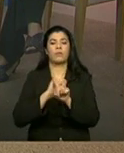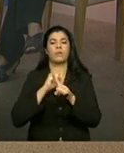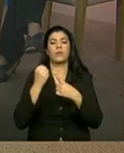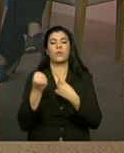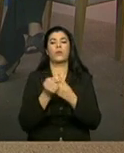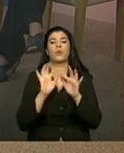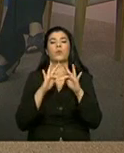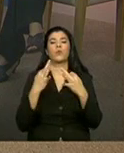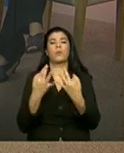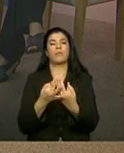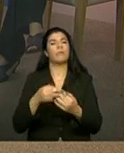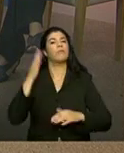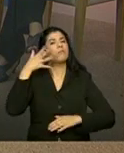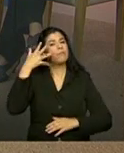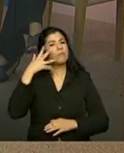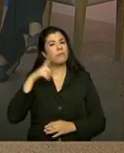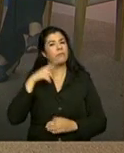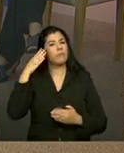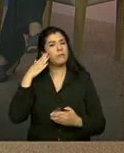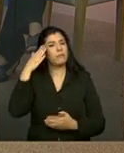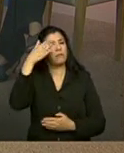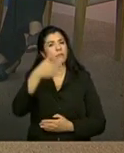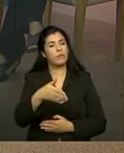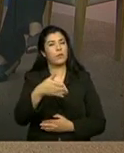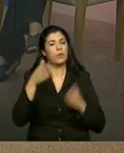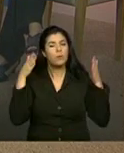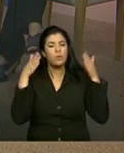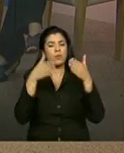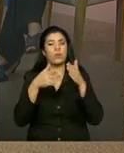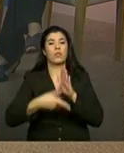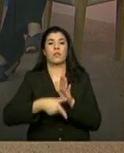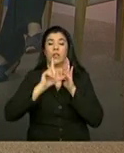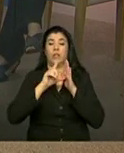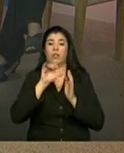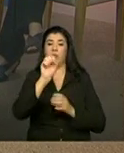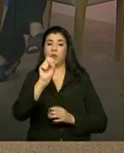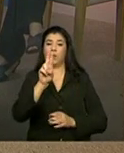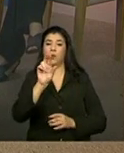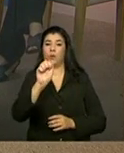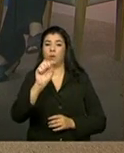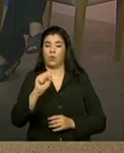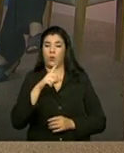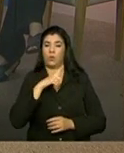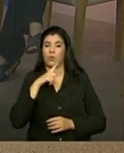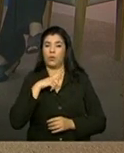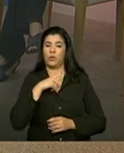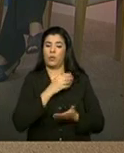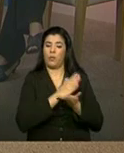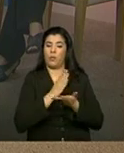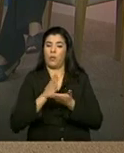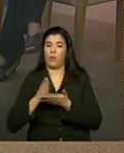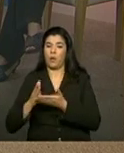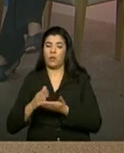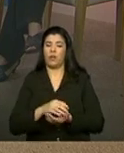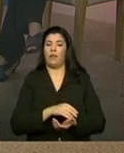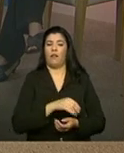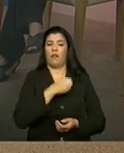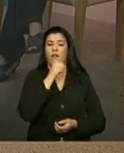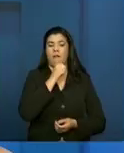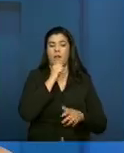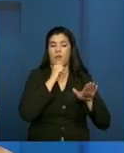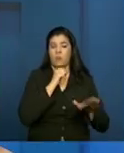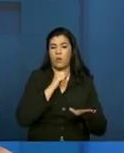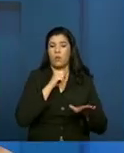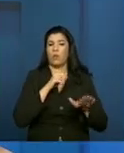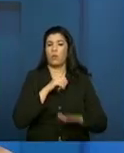política traz. Ou seja, o foco, antes do SUAS, o foco era nos segmentos, idoso, criança, né? Então,